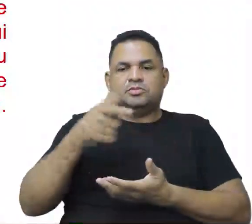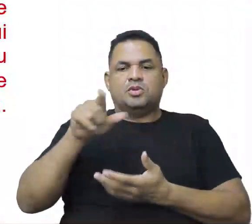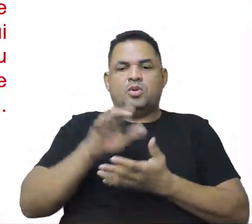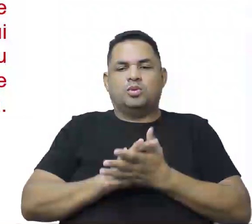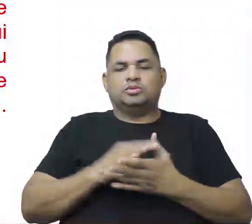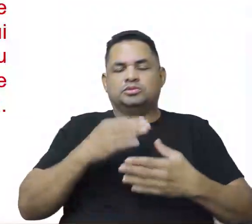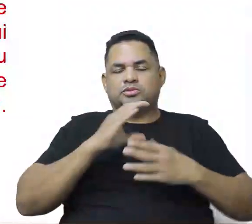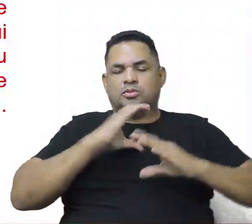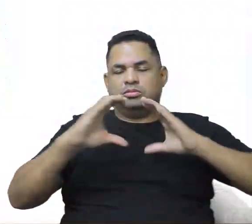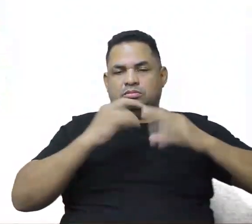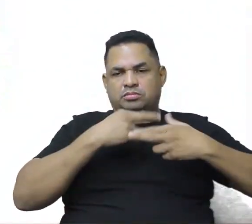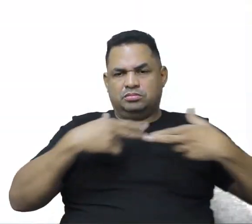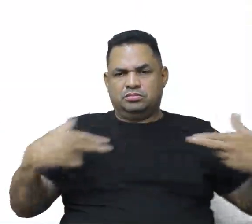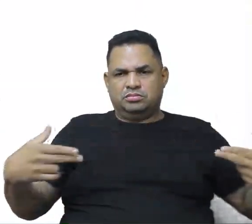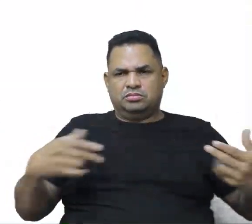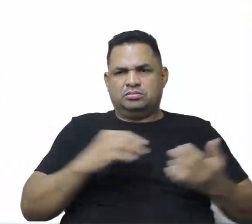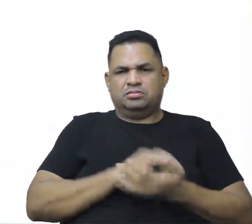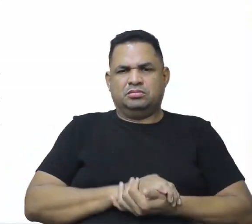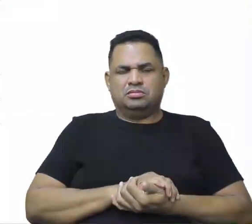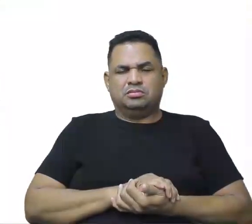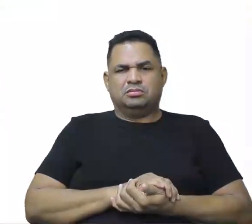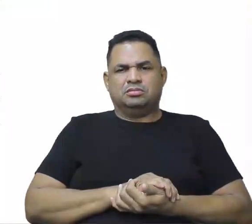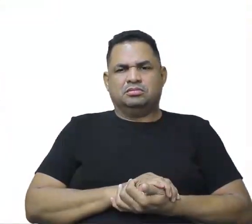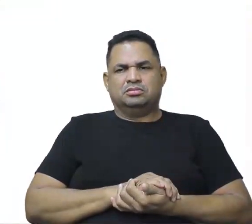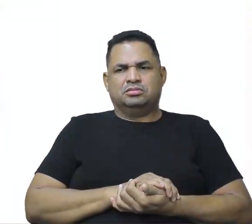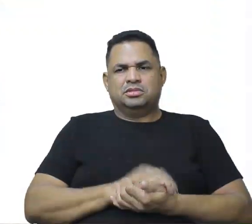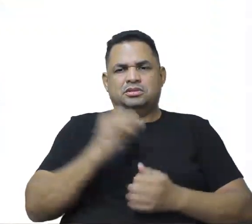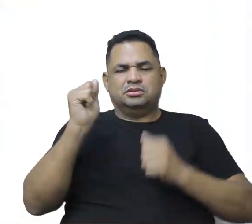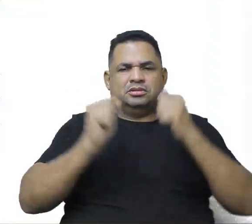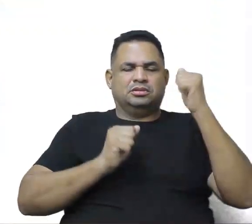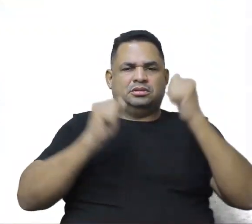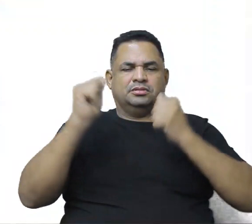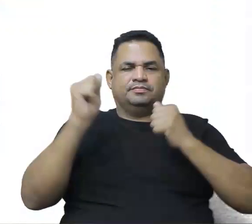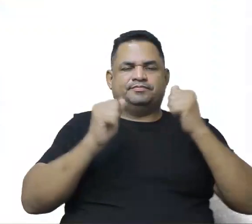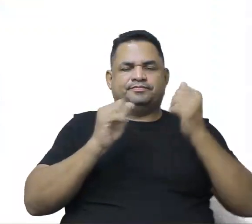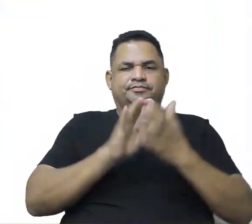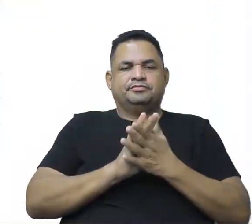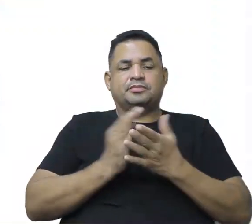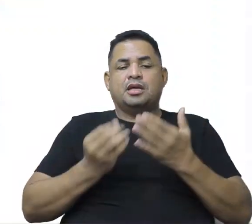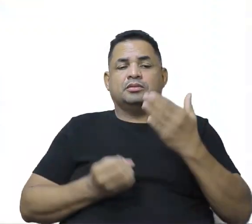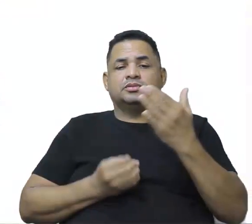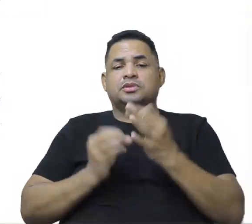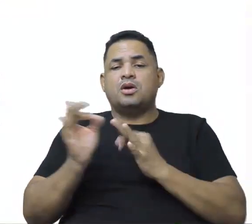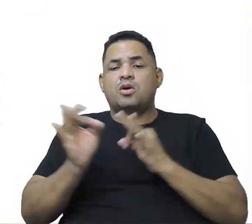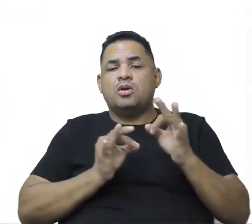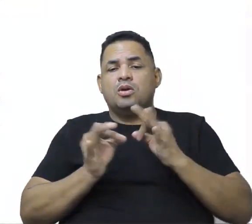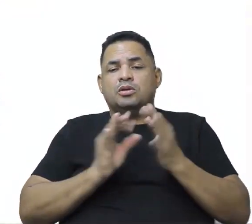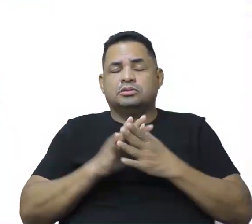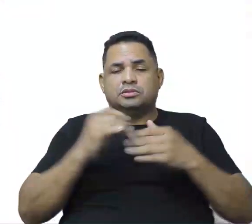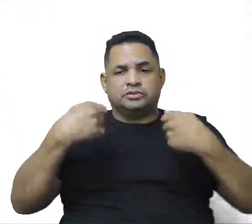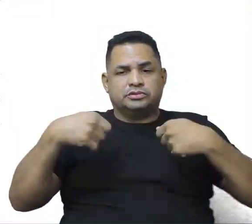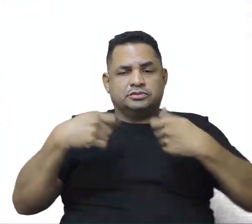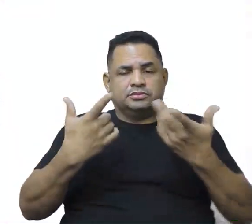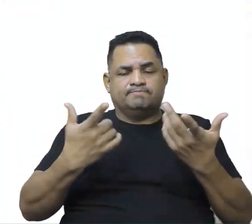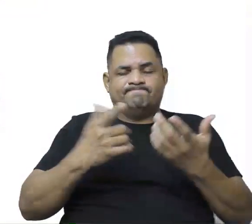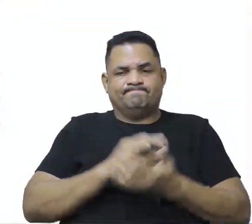Então, é isso, né? Todo momento essa indústria está criando necessidades, né?